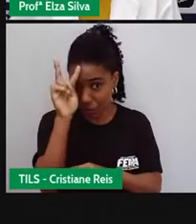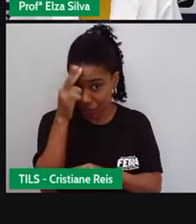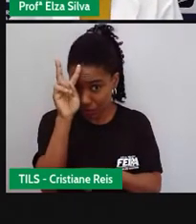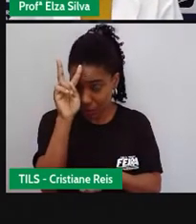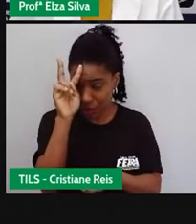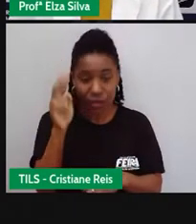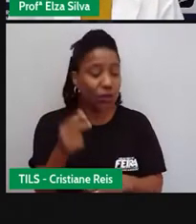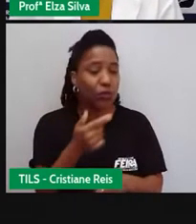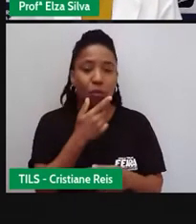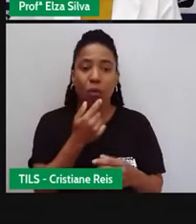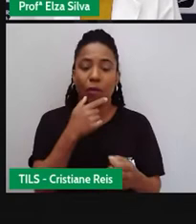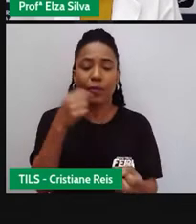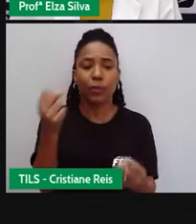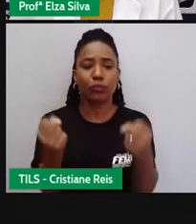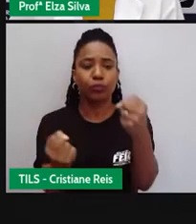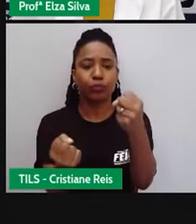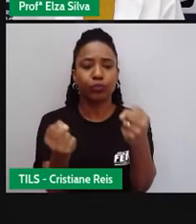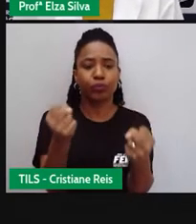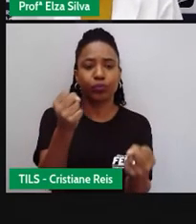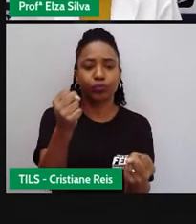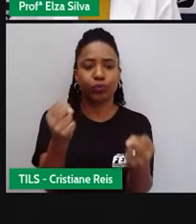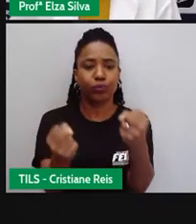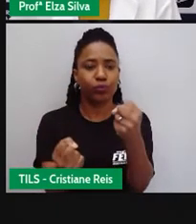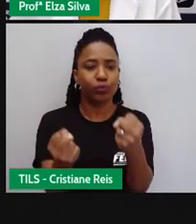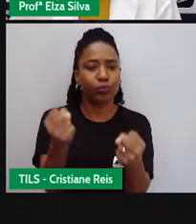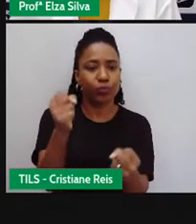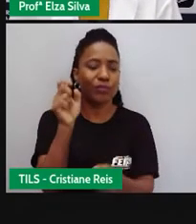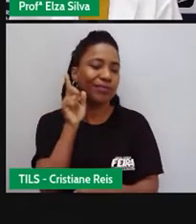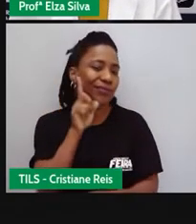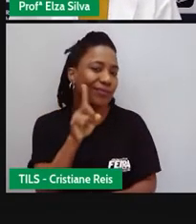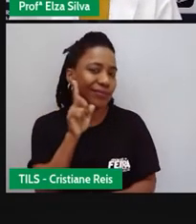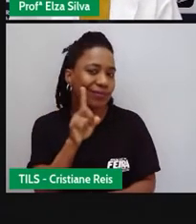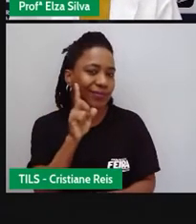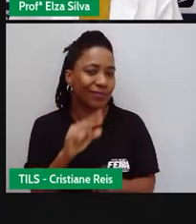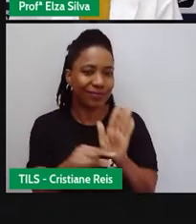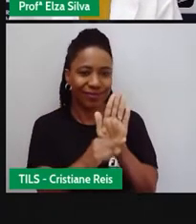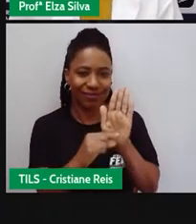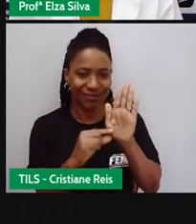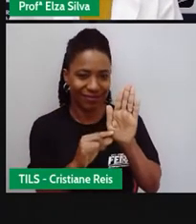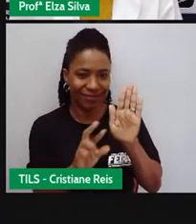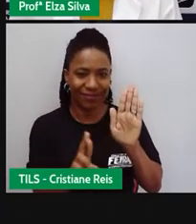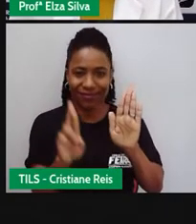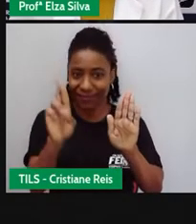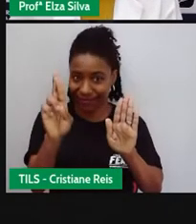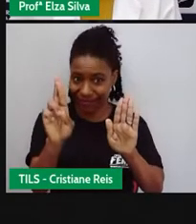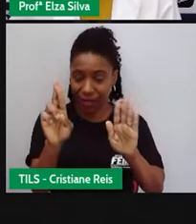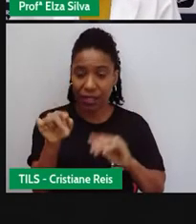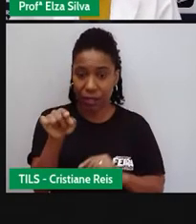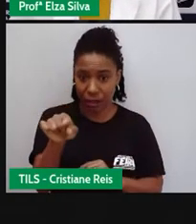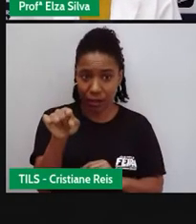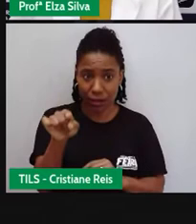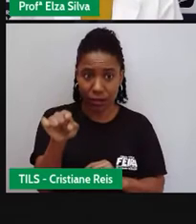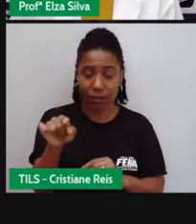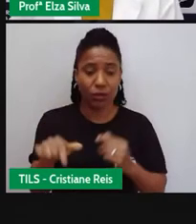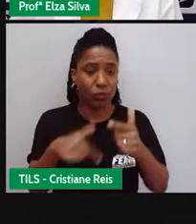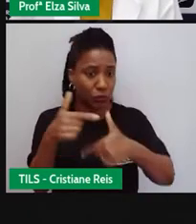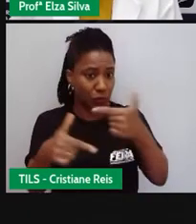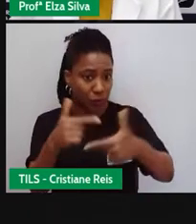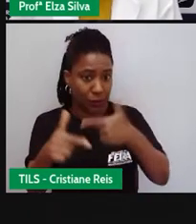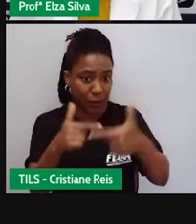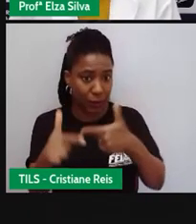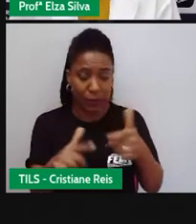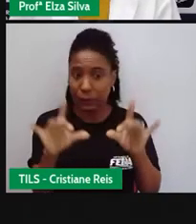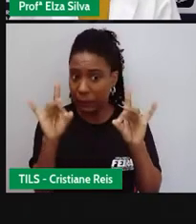Ol Schreiner. Já ouviram falar? Ele aparece em uma missão secreta para entregar